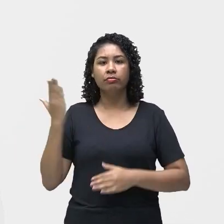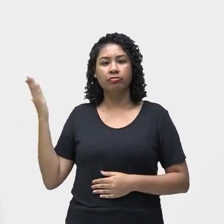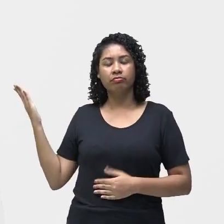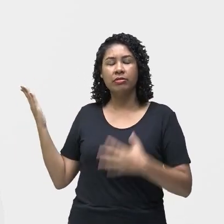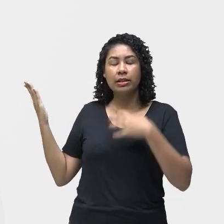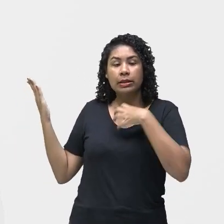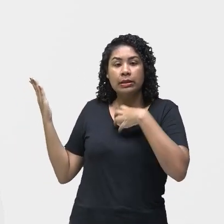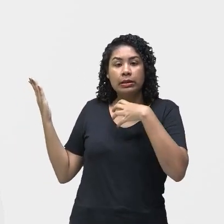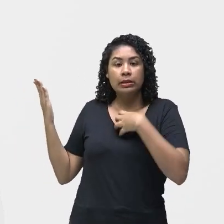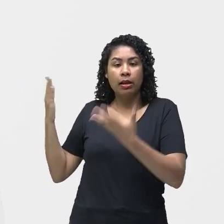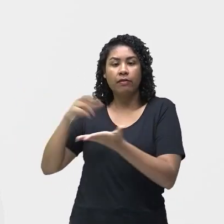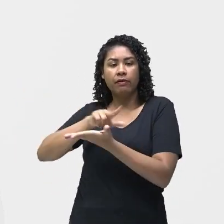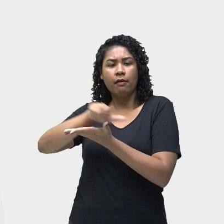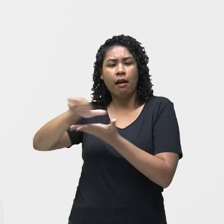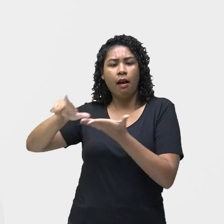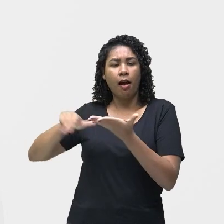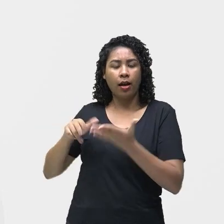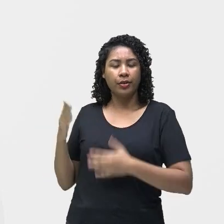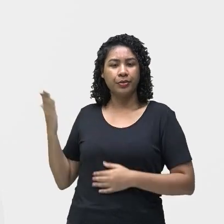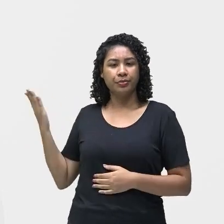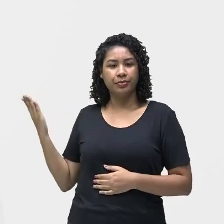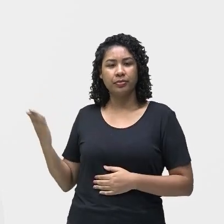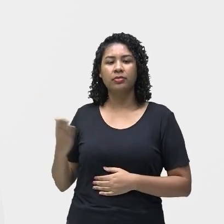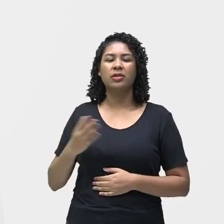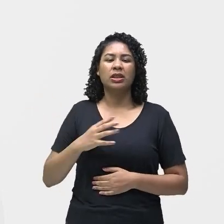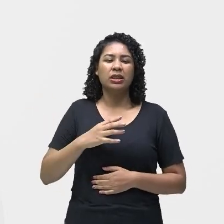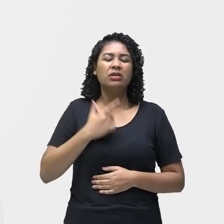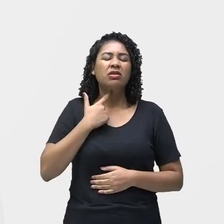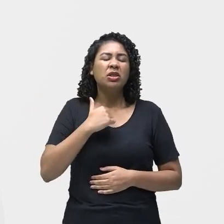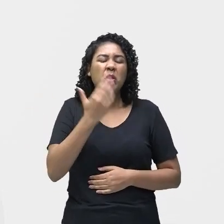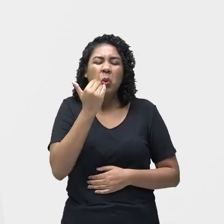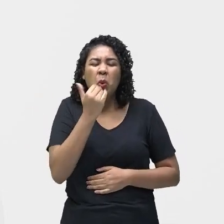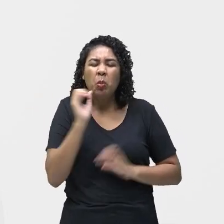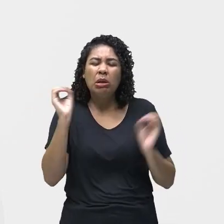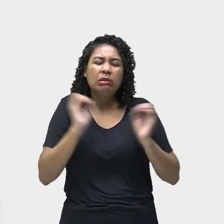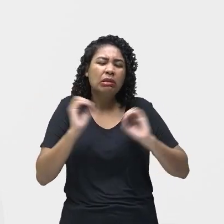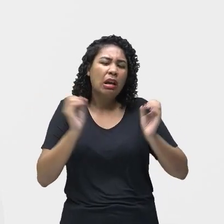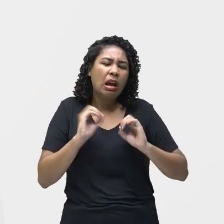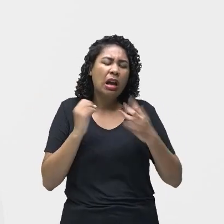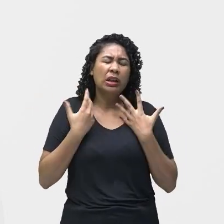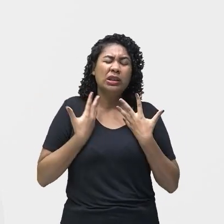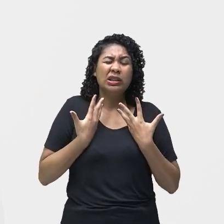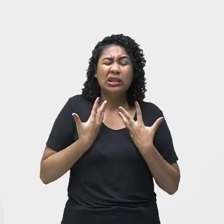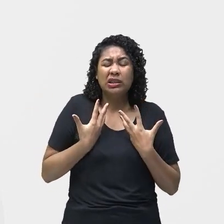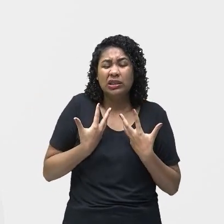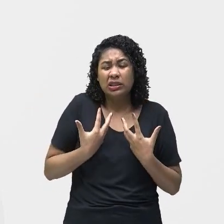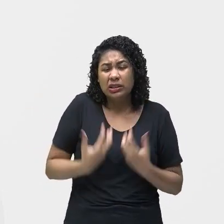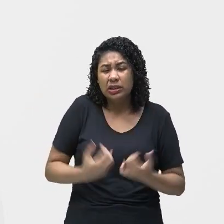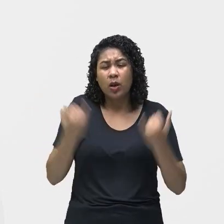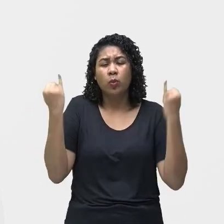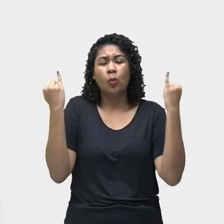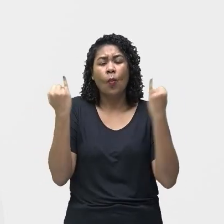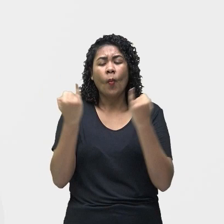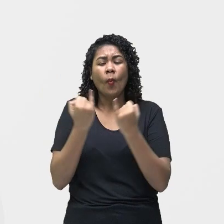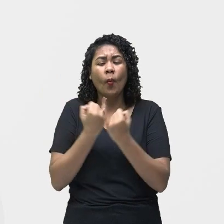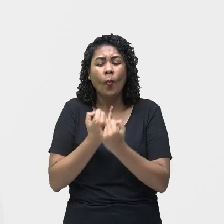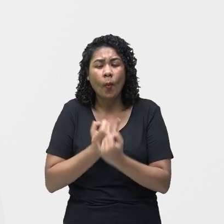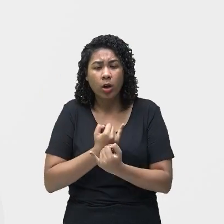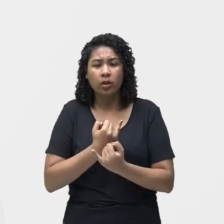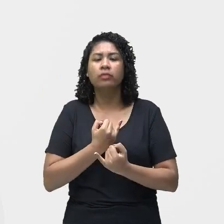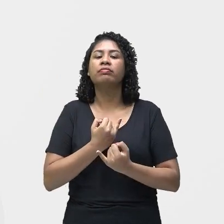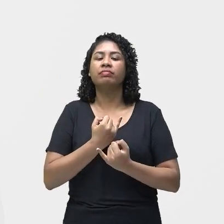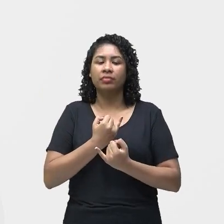sintomas, né? Falta de apetite, fadiga muito cansado, perda de peso,